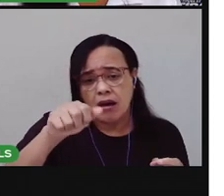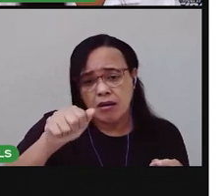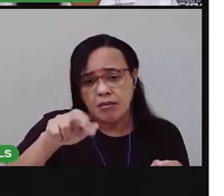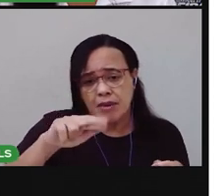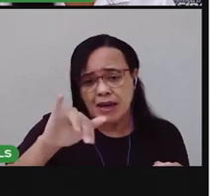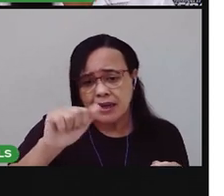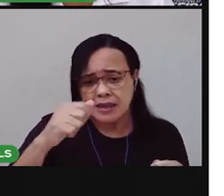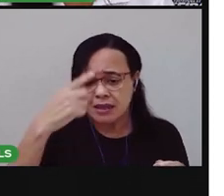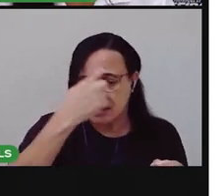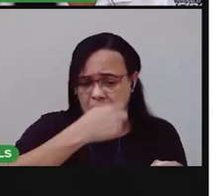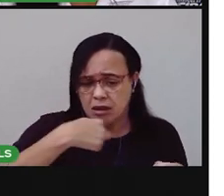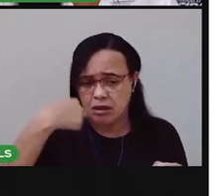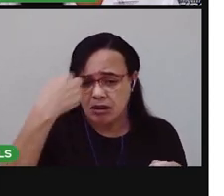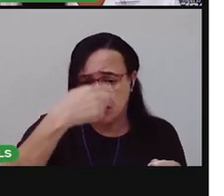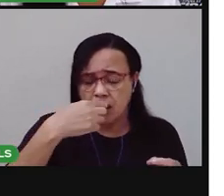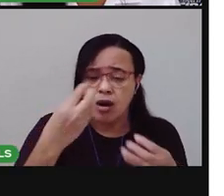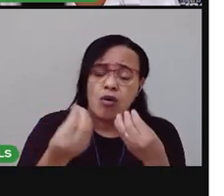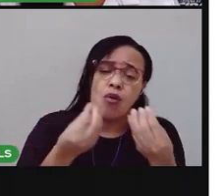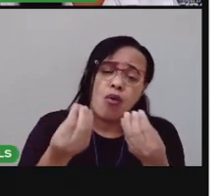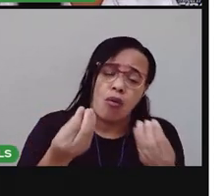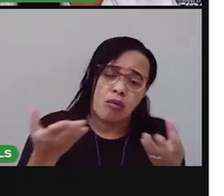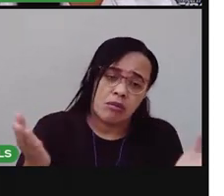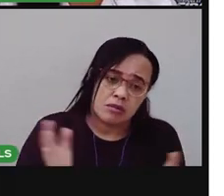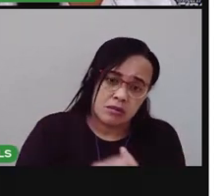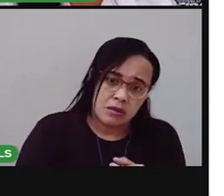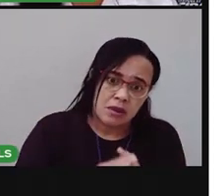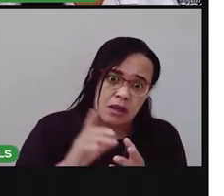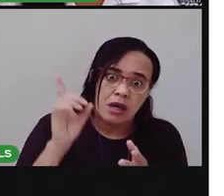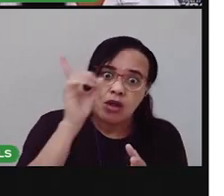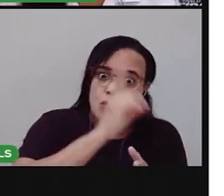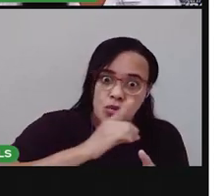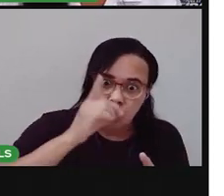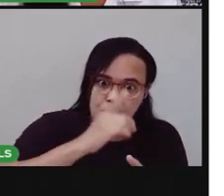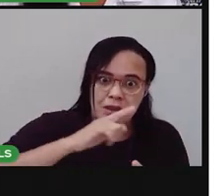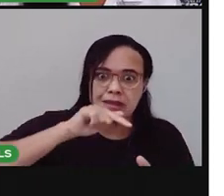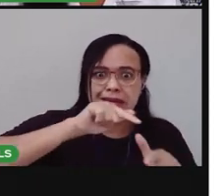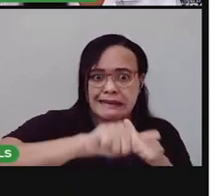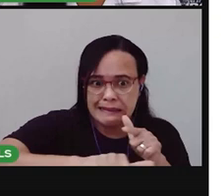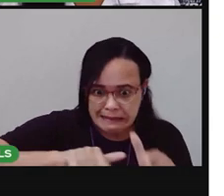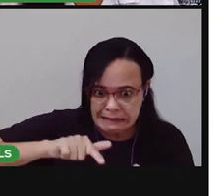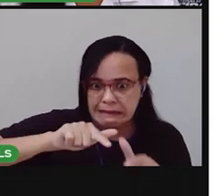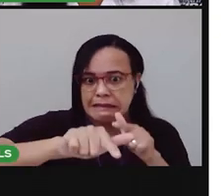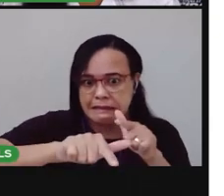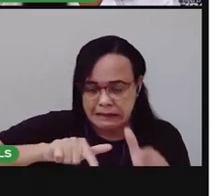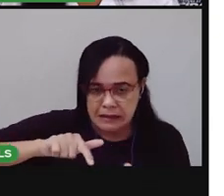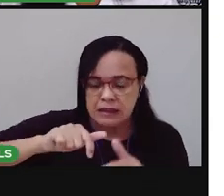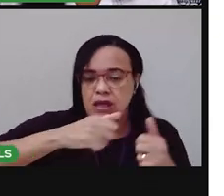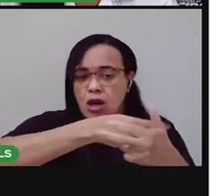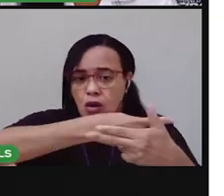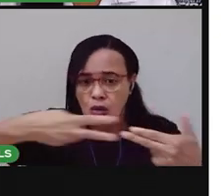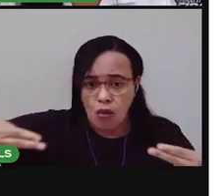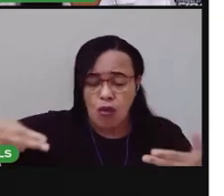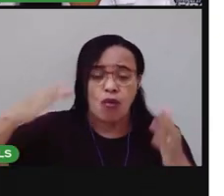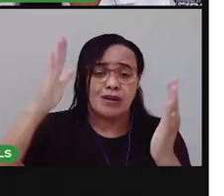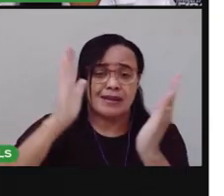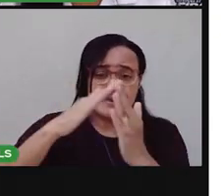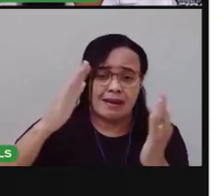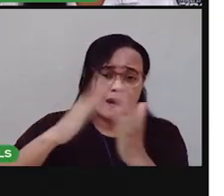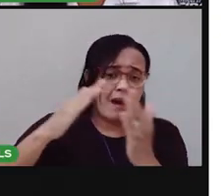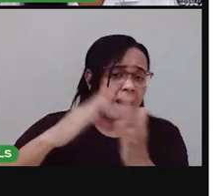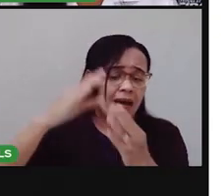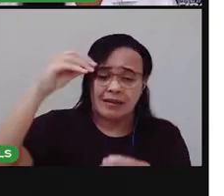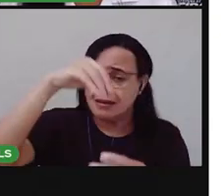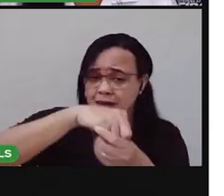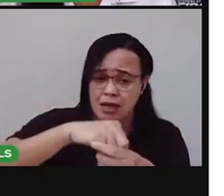viu que chegou domingo, ela tinha que trabalhar o dia inteiro. Fazer todas as atividades domésticas de